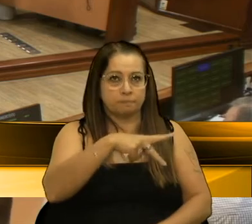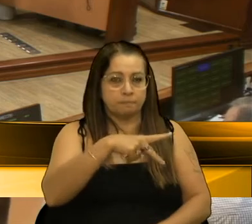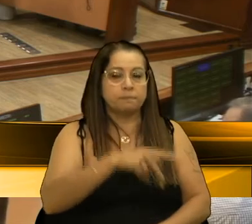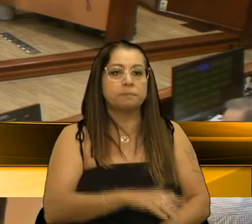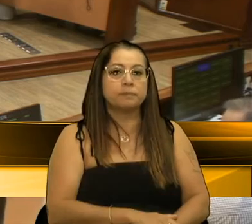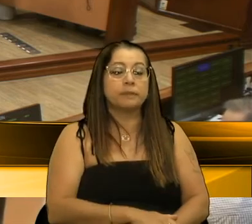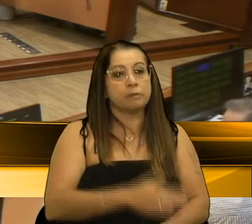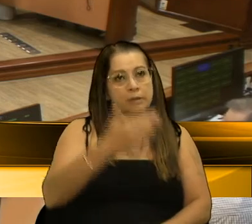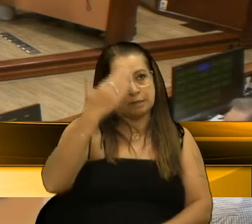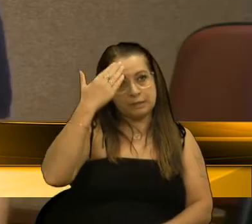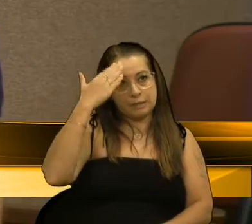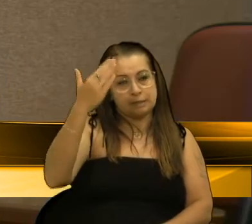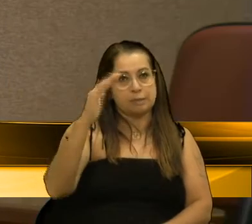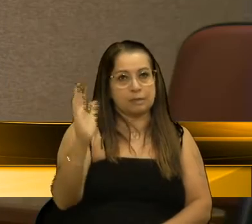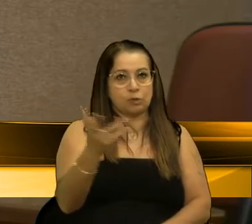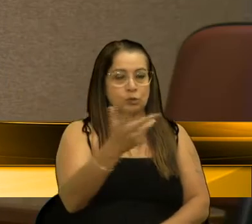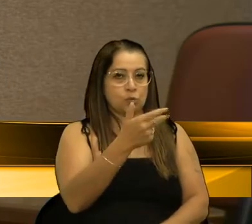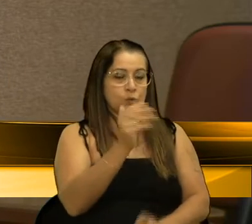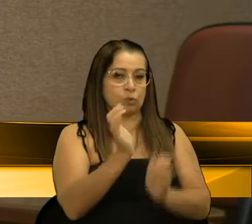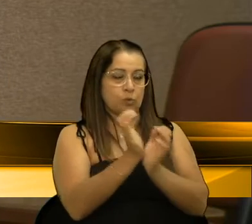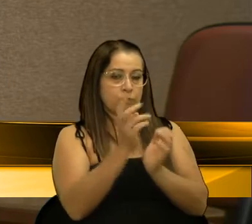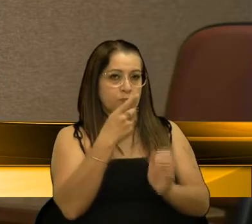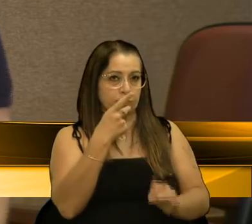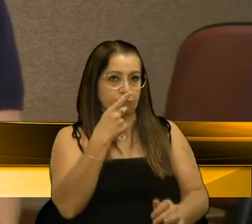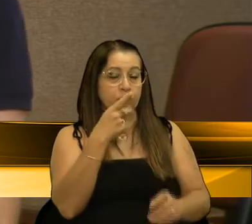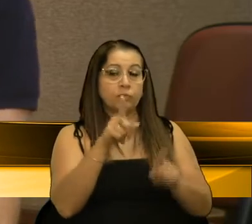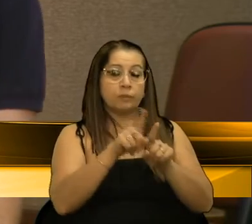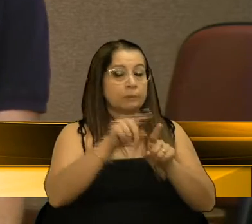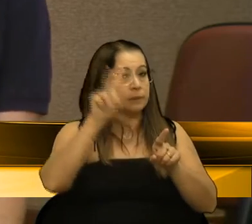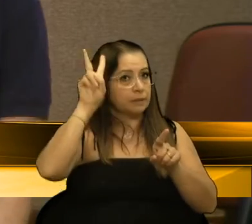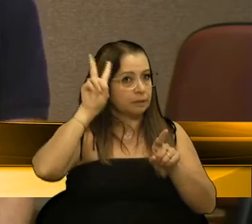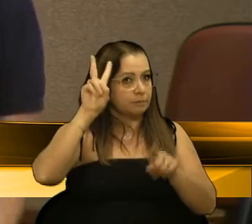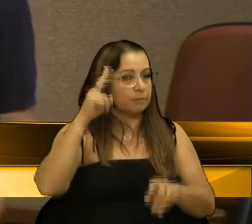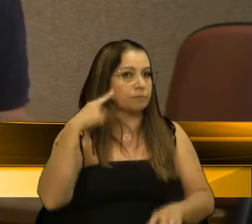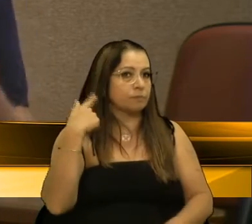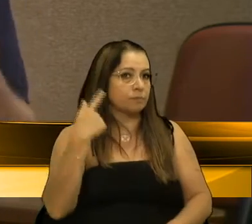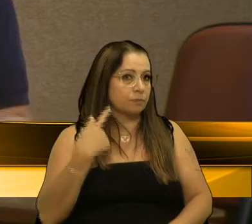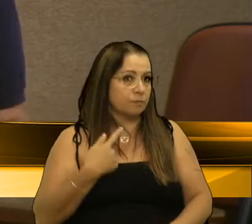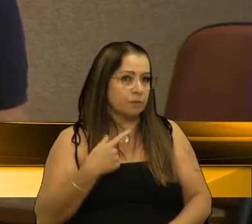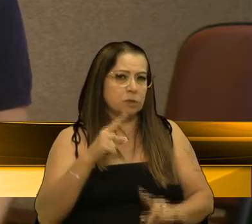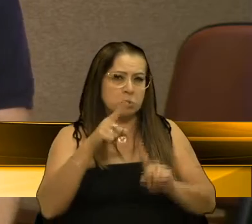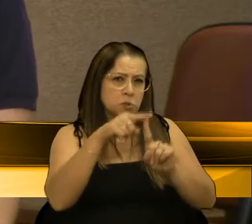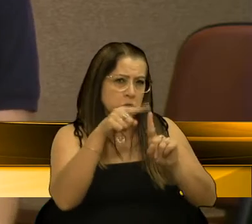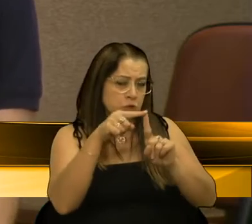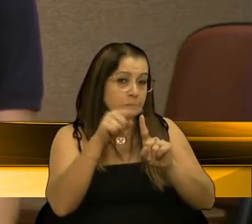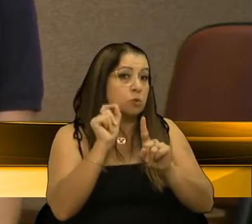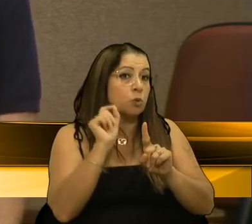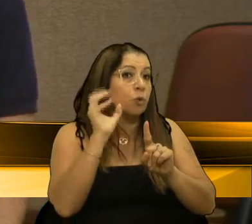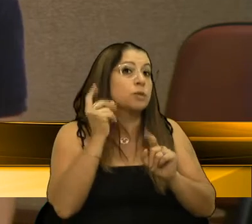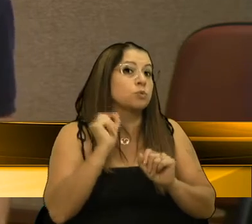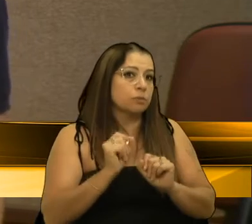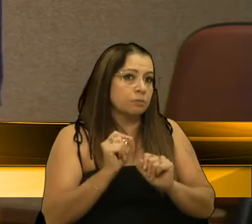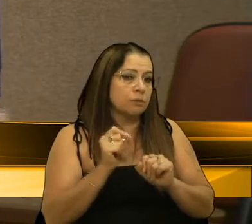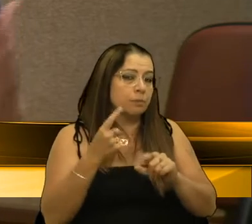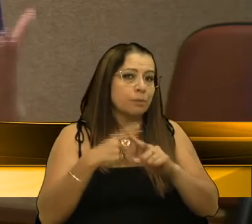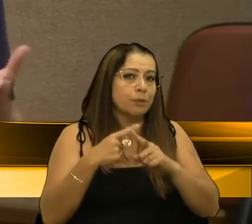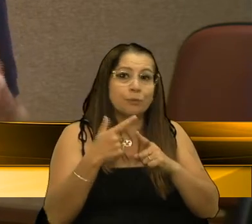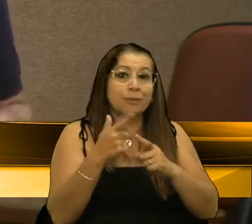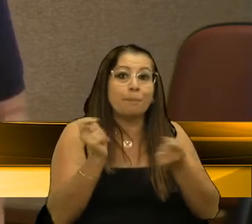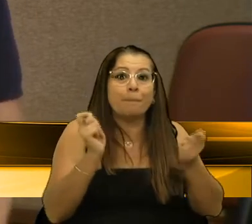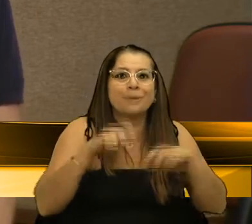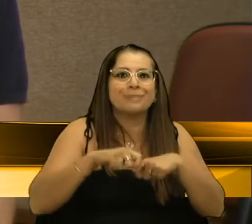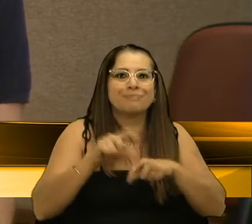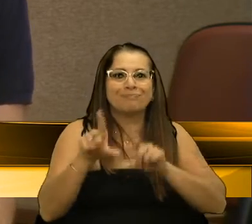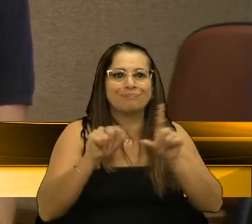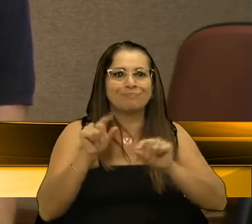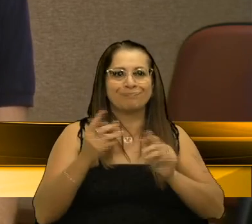agradecer as partes dos colegas e lembrar, vereadora Gladys, que esse tipo de situação acontece pelo seguinte, porque não se tem possibilidade de